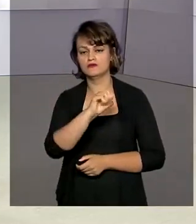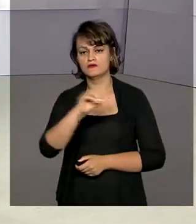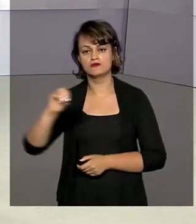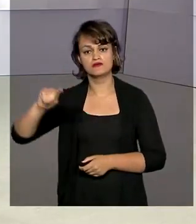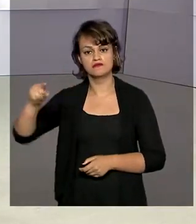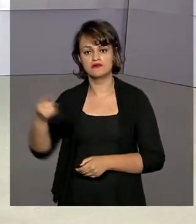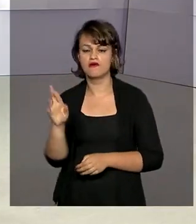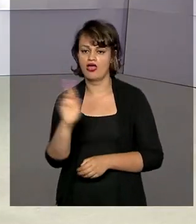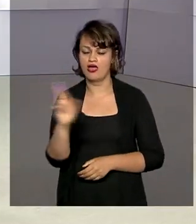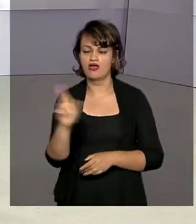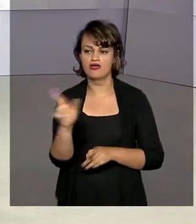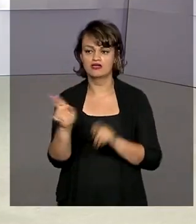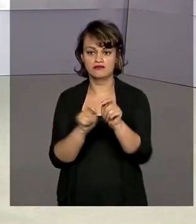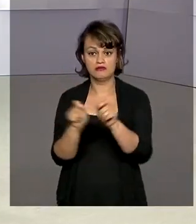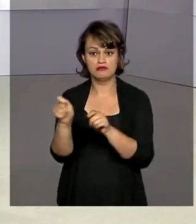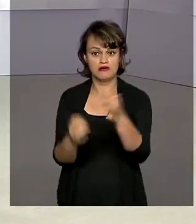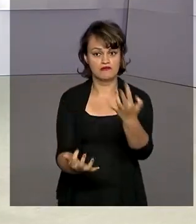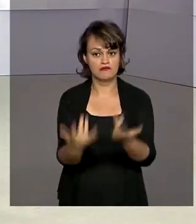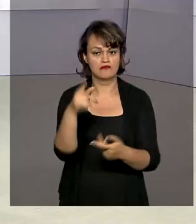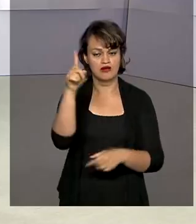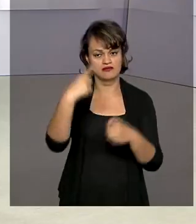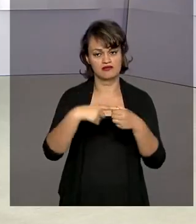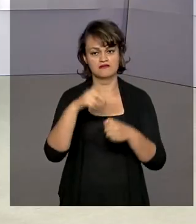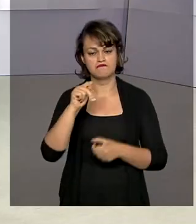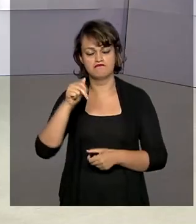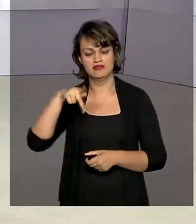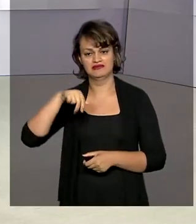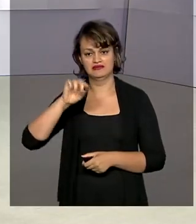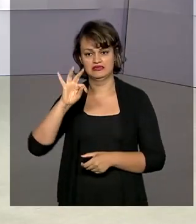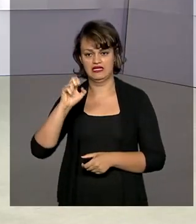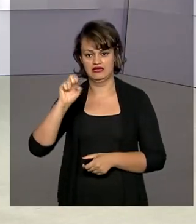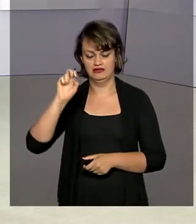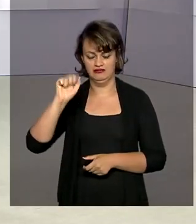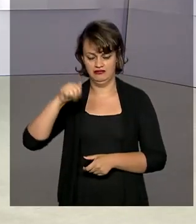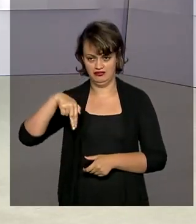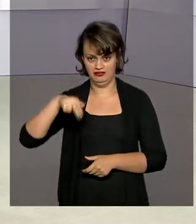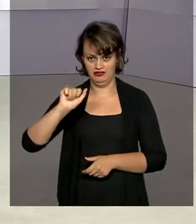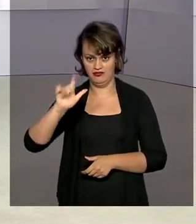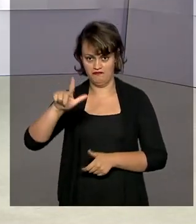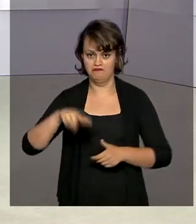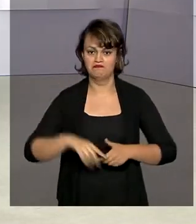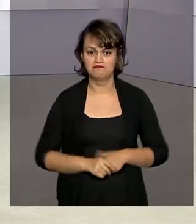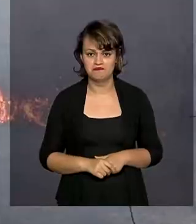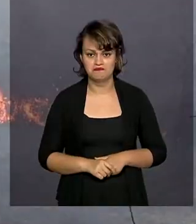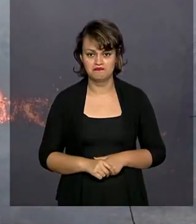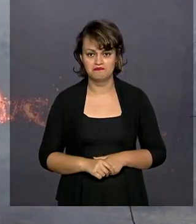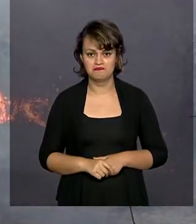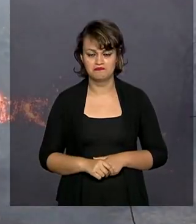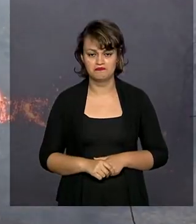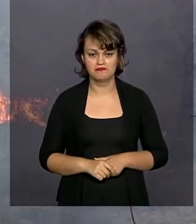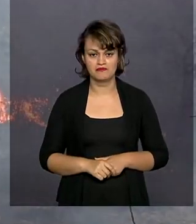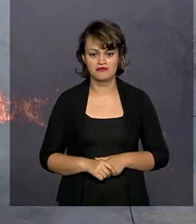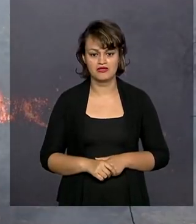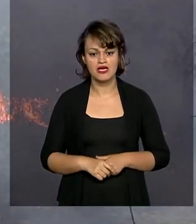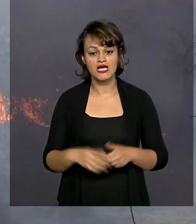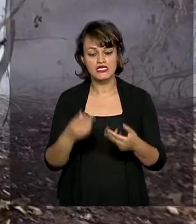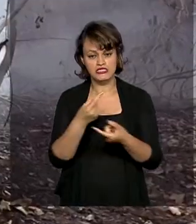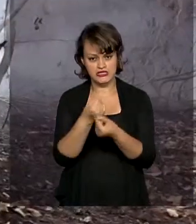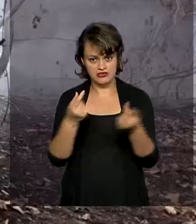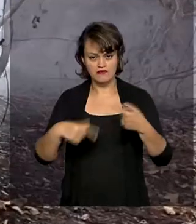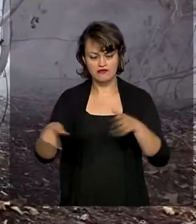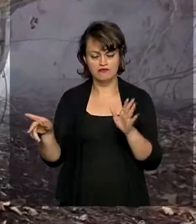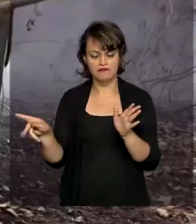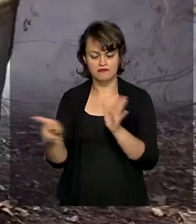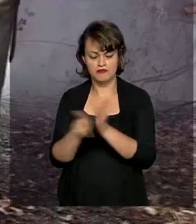trabalho de combate aos incêndios no Pantanal. O ministro Rogério Marinho esteve ontem no Estado. Recurso para socorro,